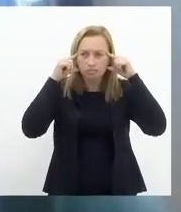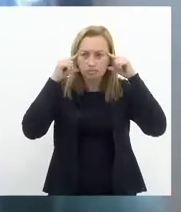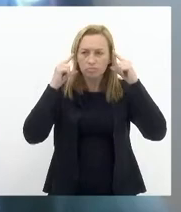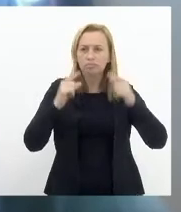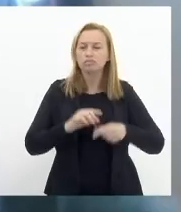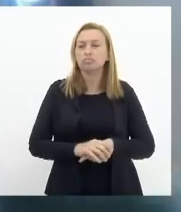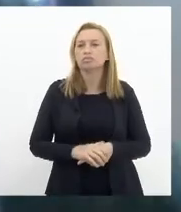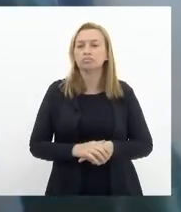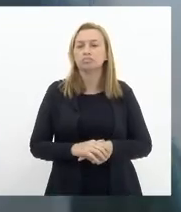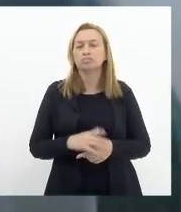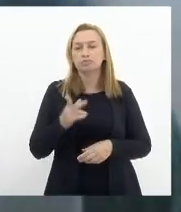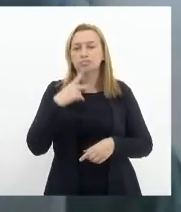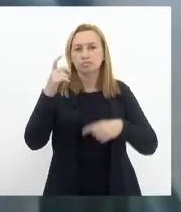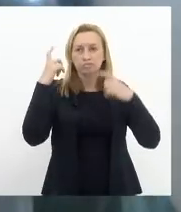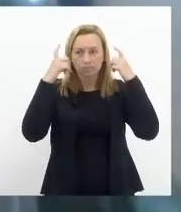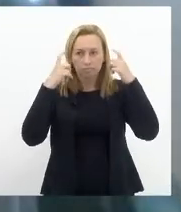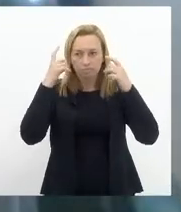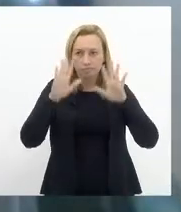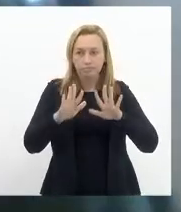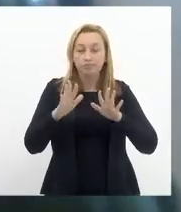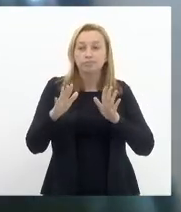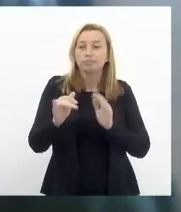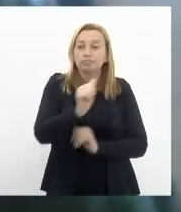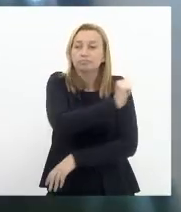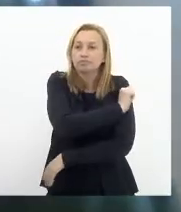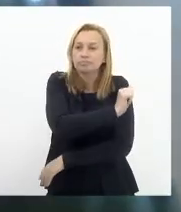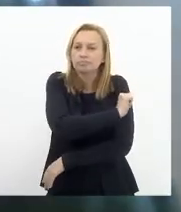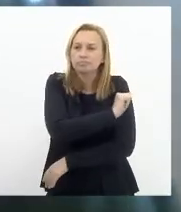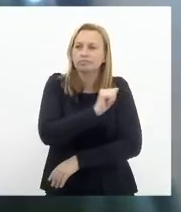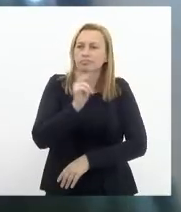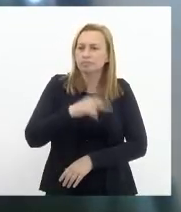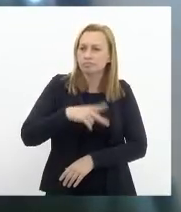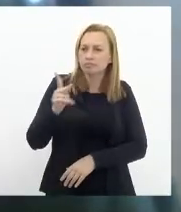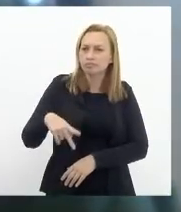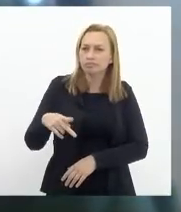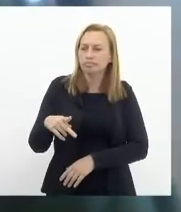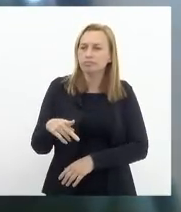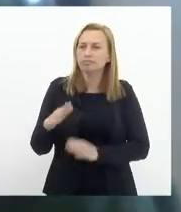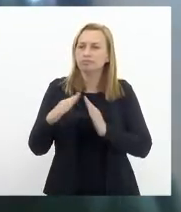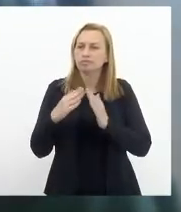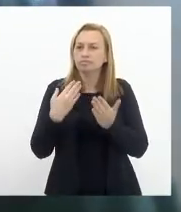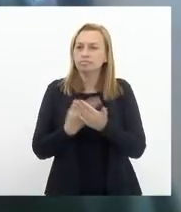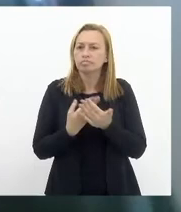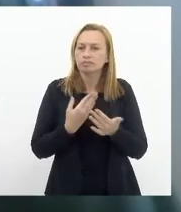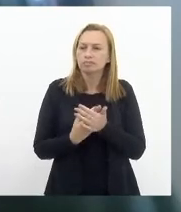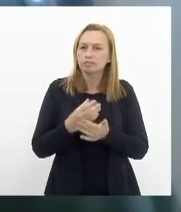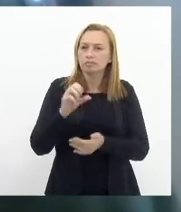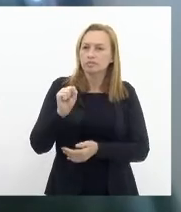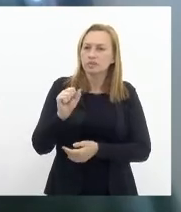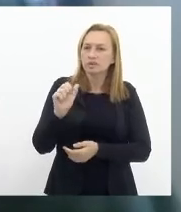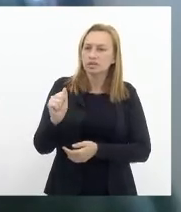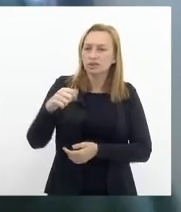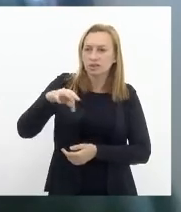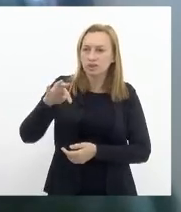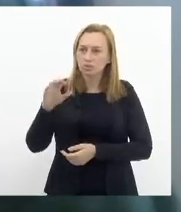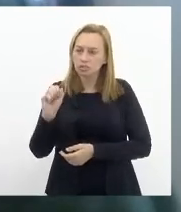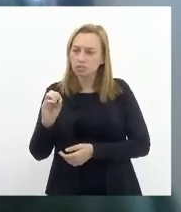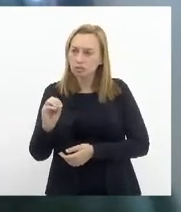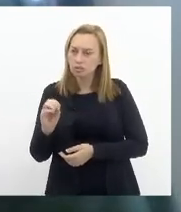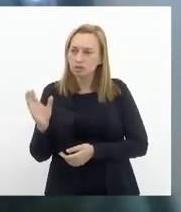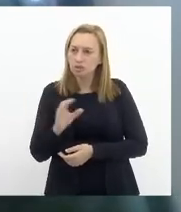preocupante de alunos e professores do colégio Santo Inácio a respeito que um